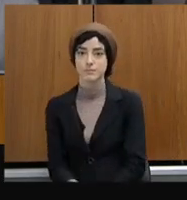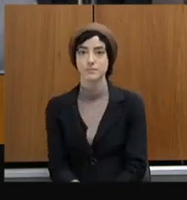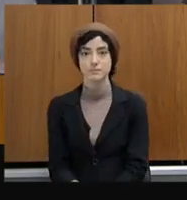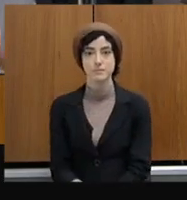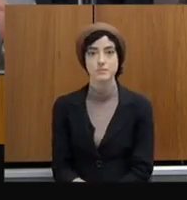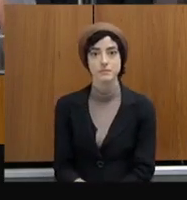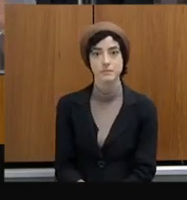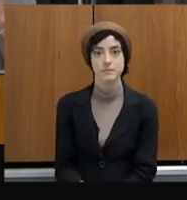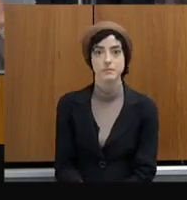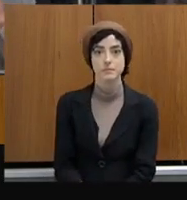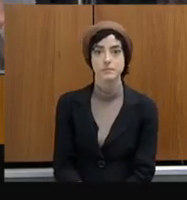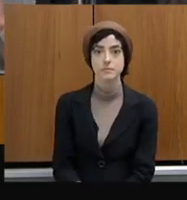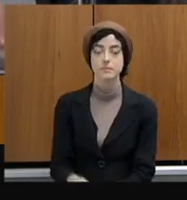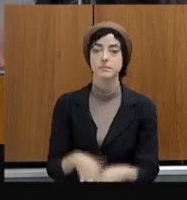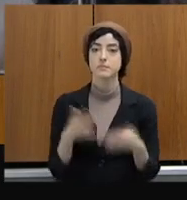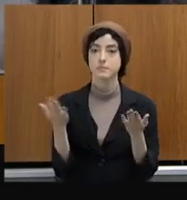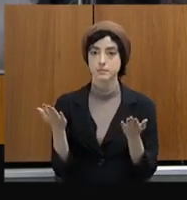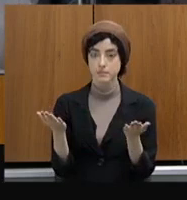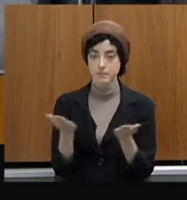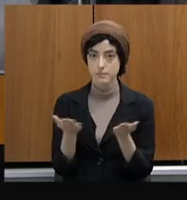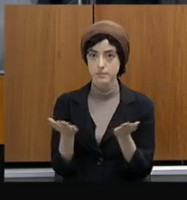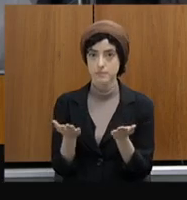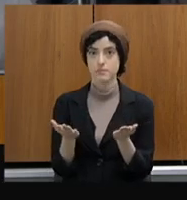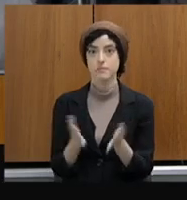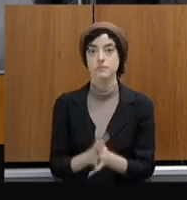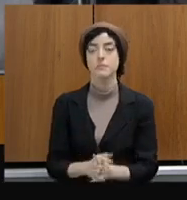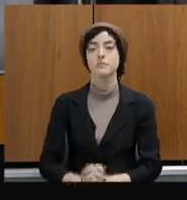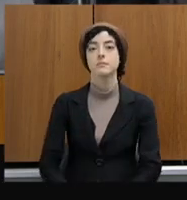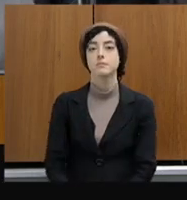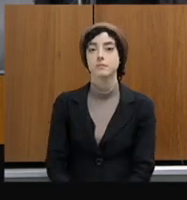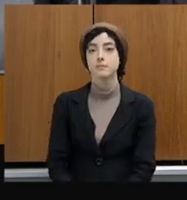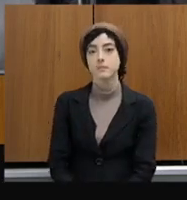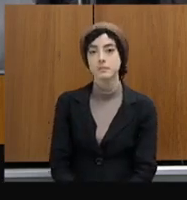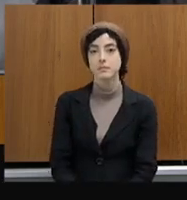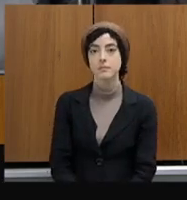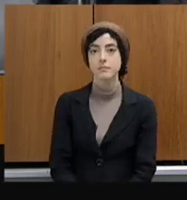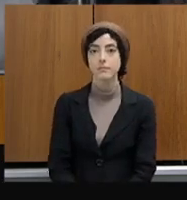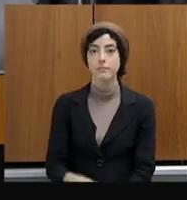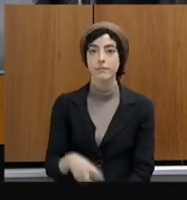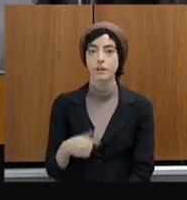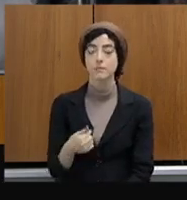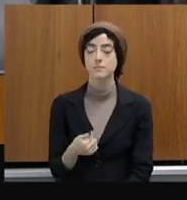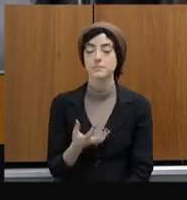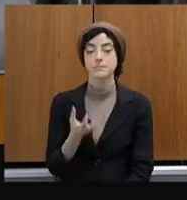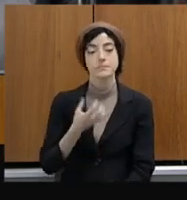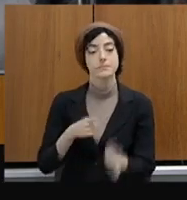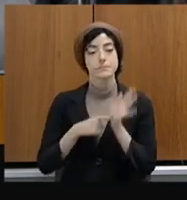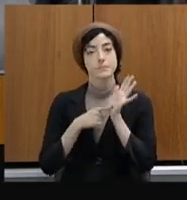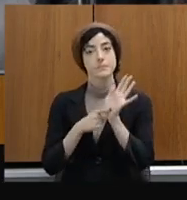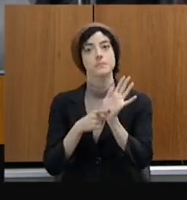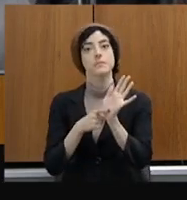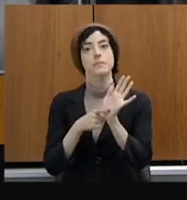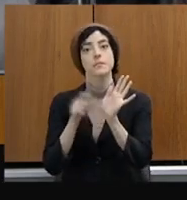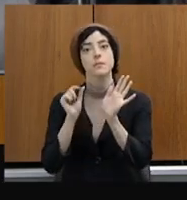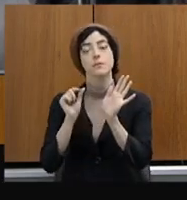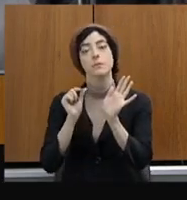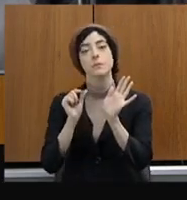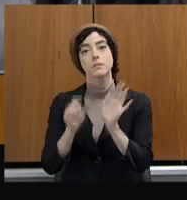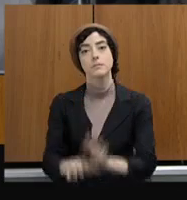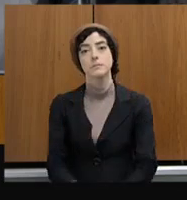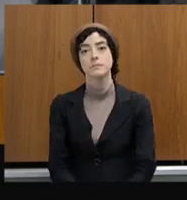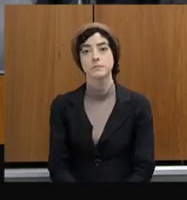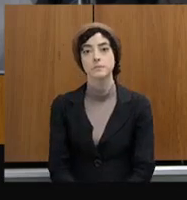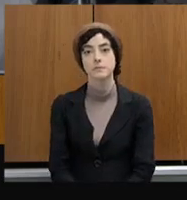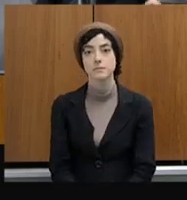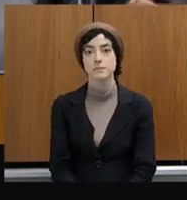que é o primeiro ponto que gostaria de destacar, nós tivemos aí alguns ingressos, relevantes ingressos, em 19,